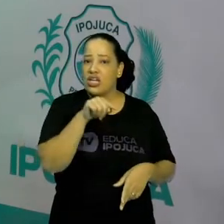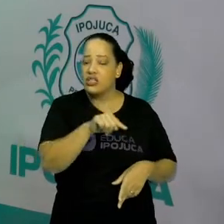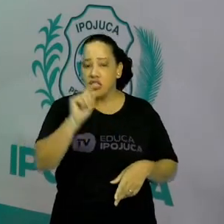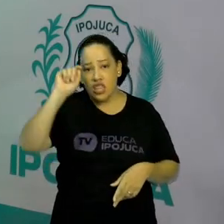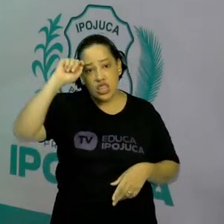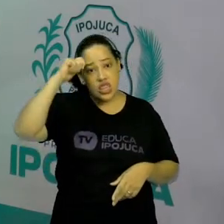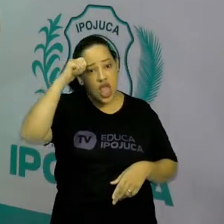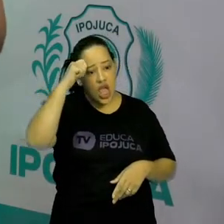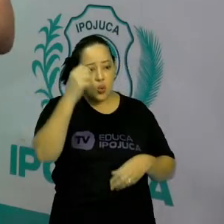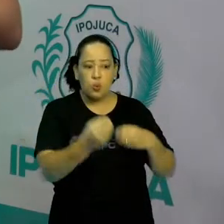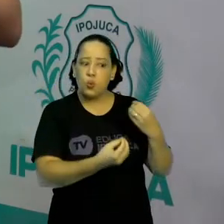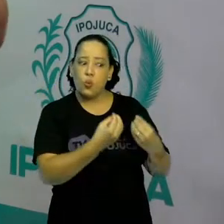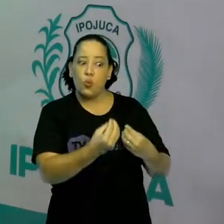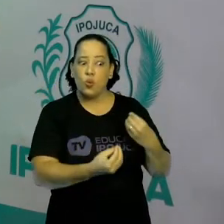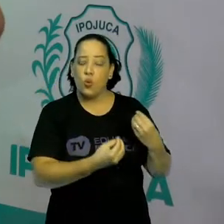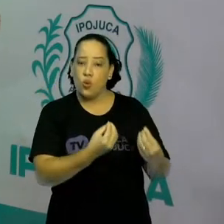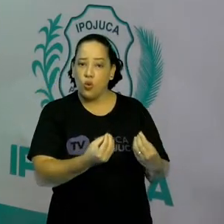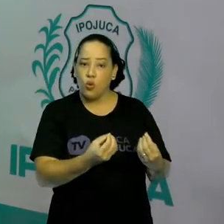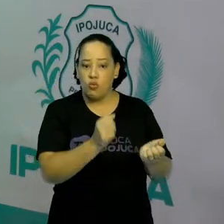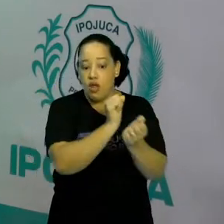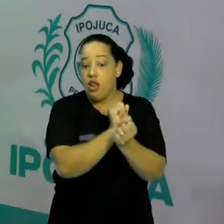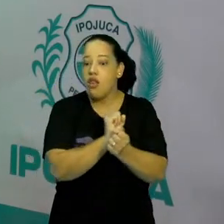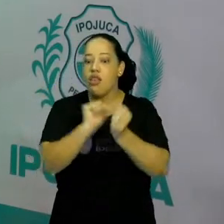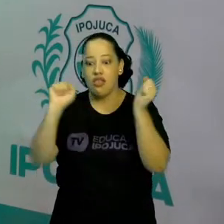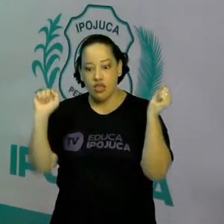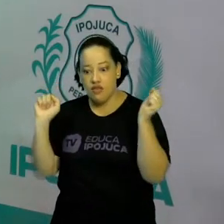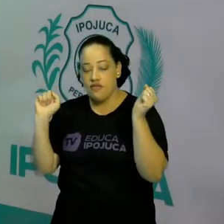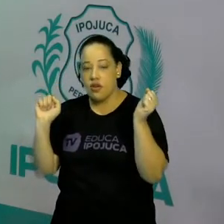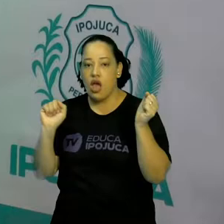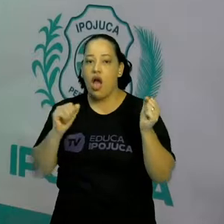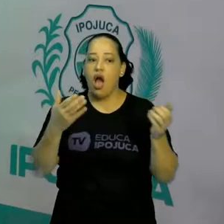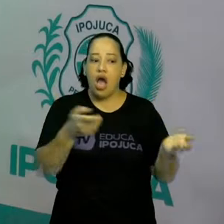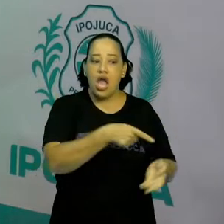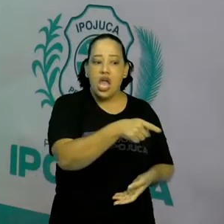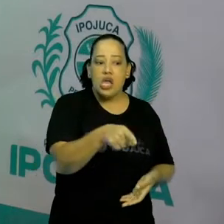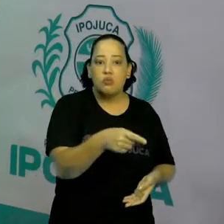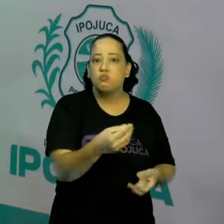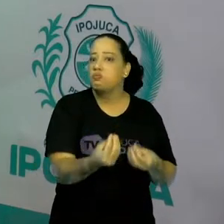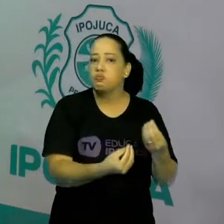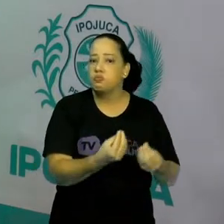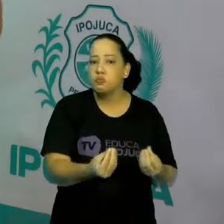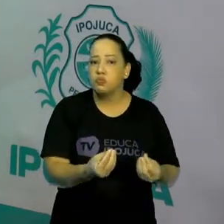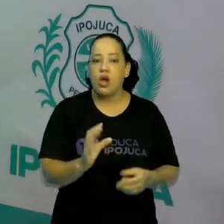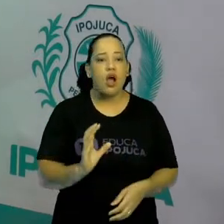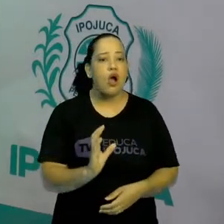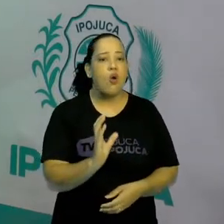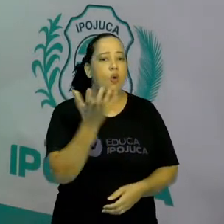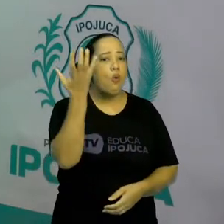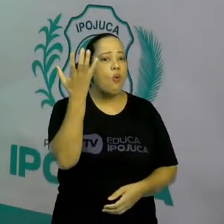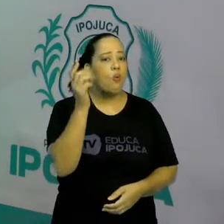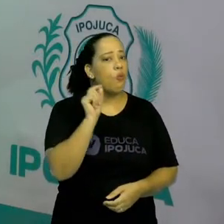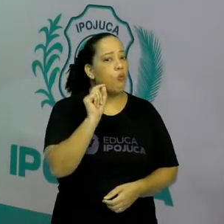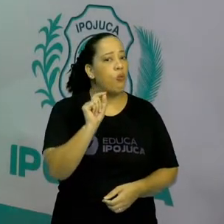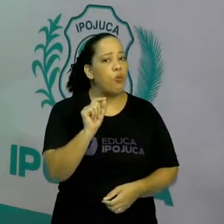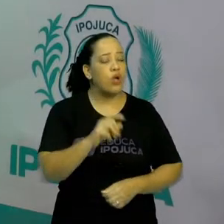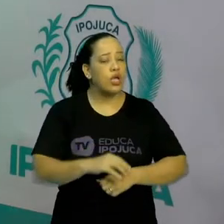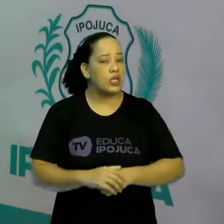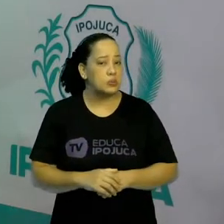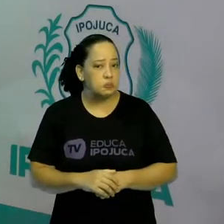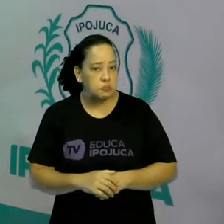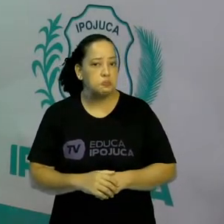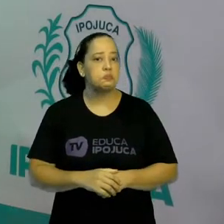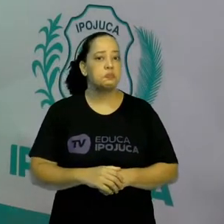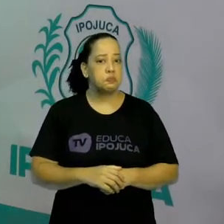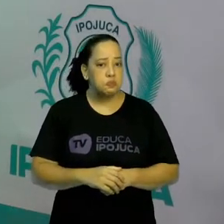da abolição? O que é que aconteceu com a população negra? E também o que é que aconteceu com essa mesma população durante